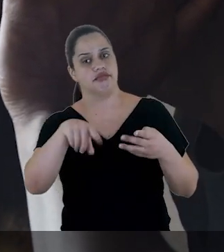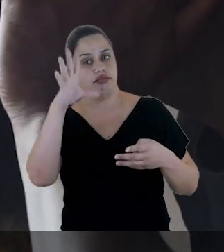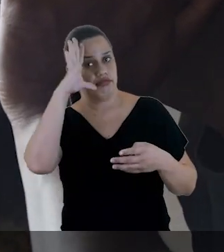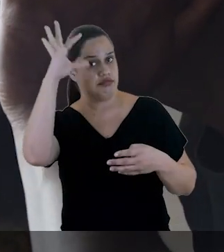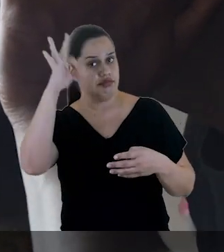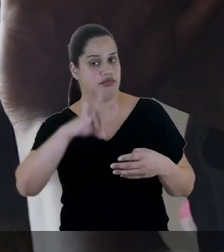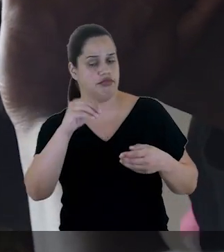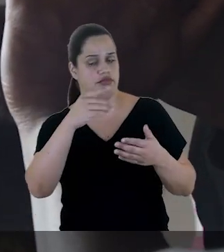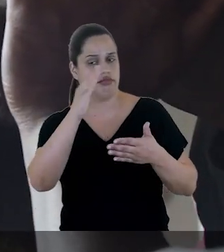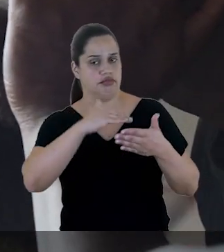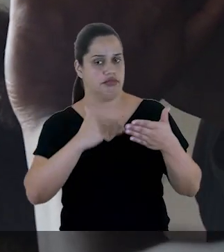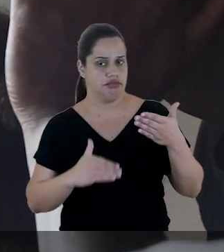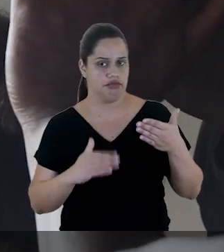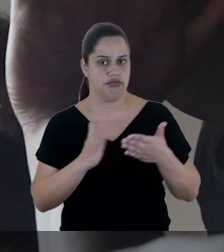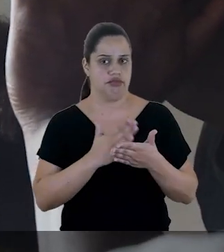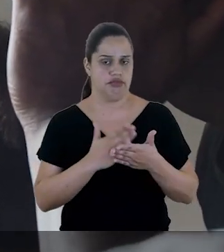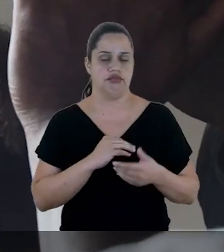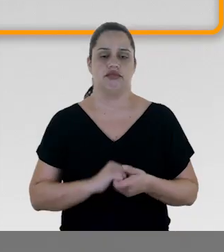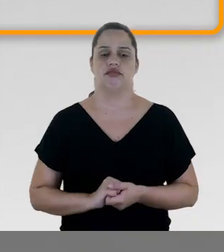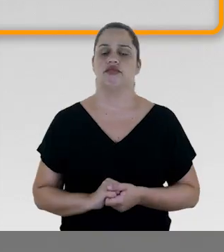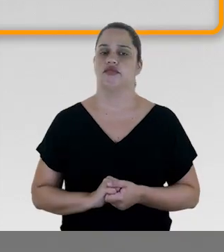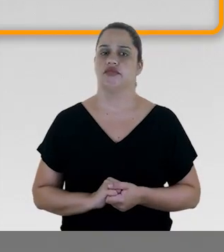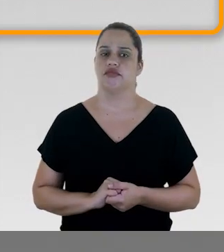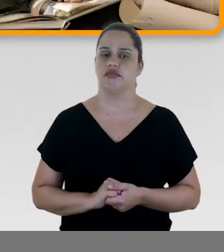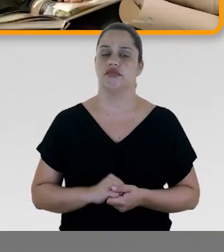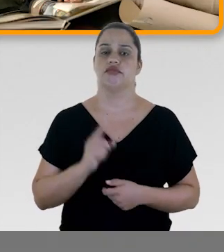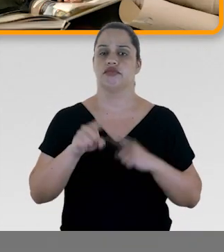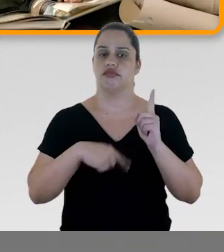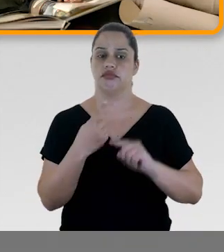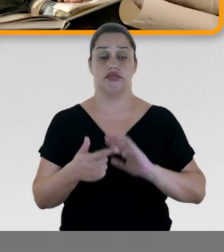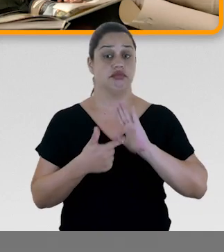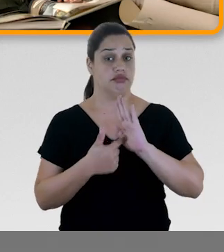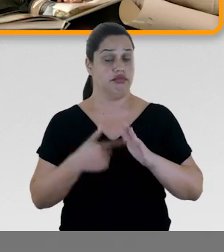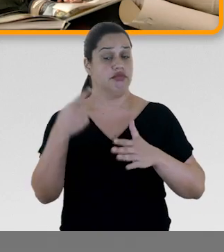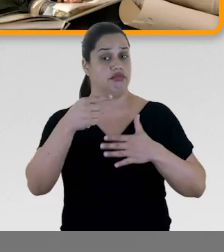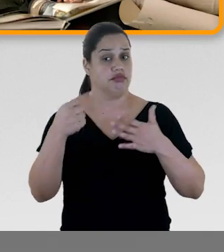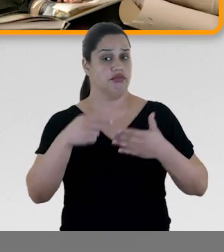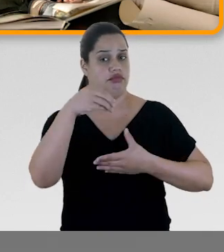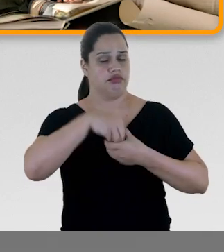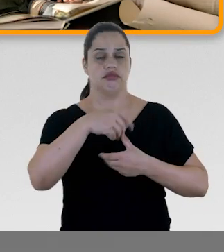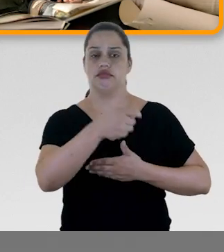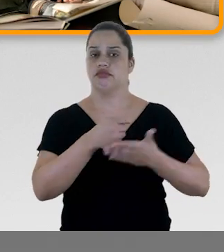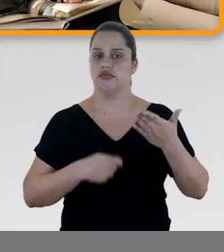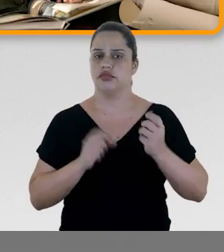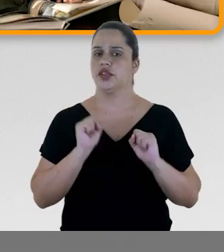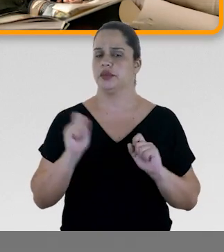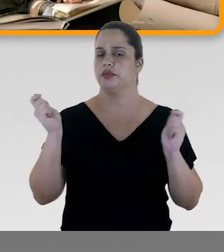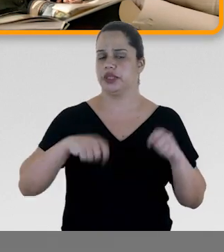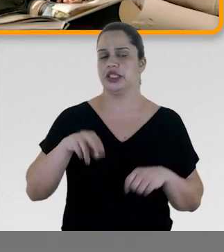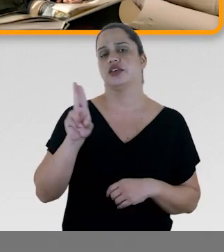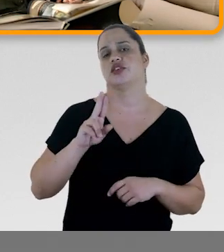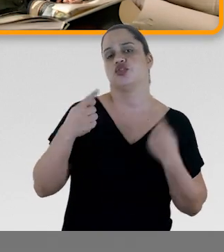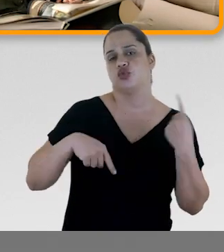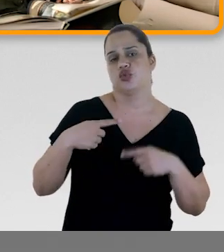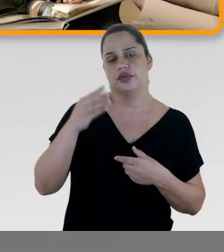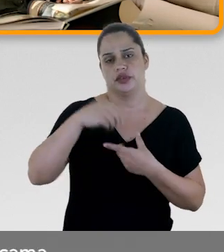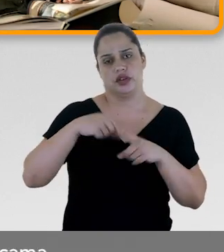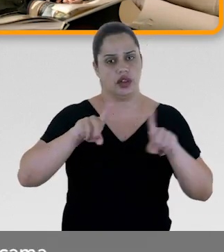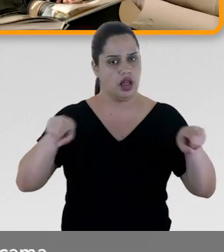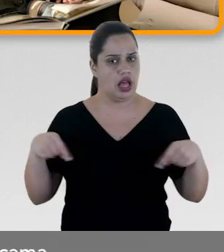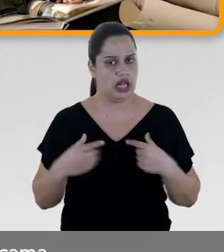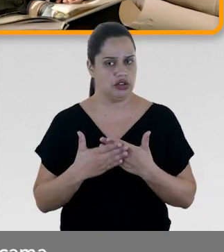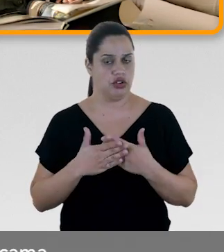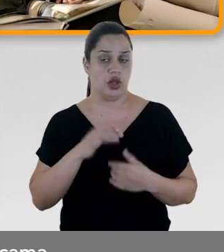compreensão dos alunos. Destaque elementos do texto que podem ser discutidos em sala,